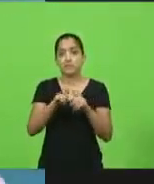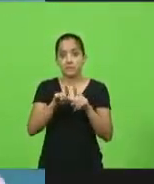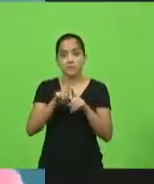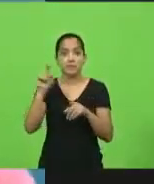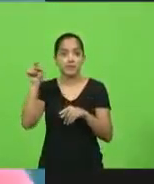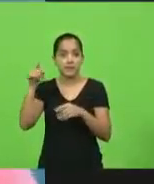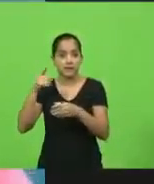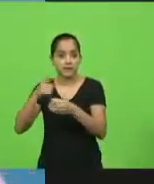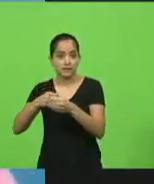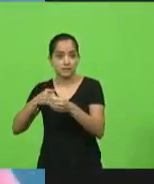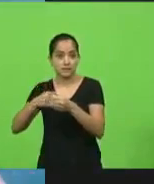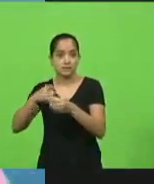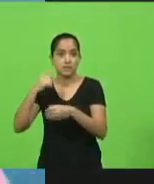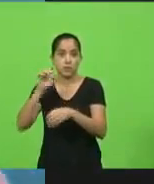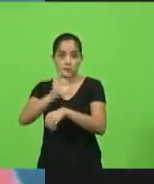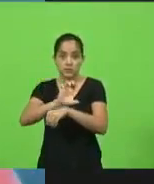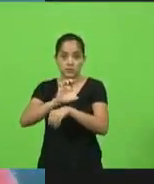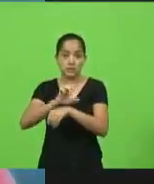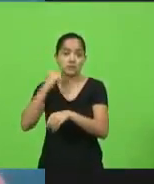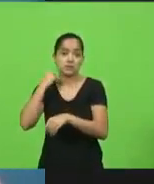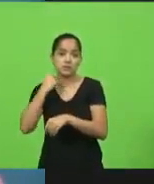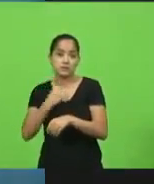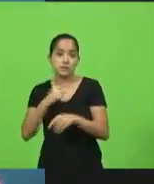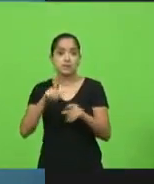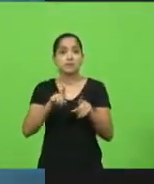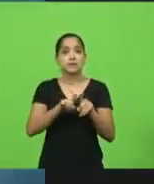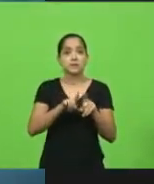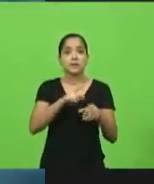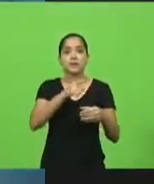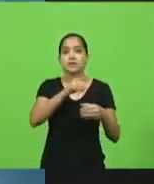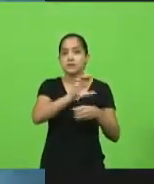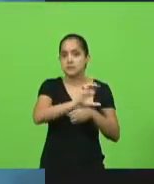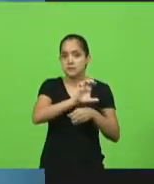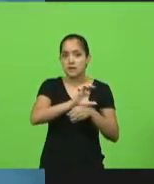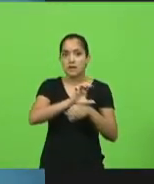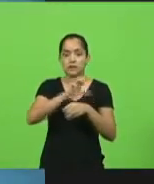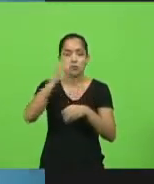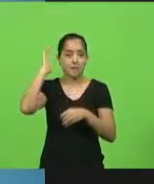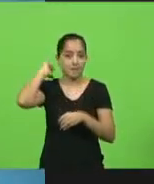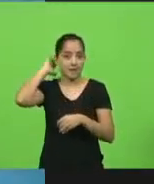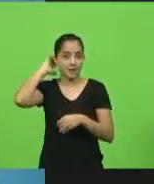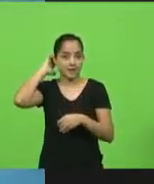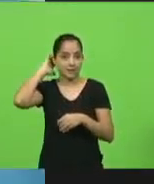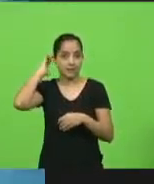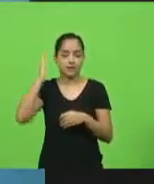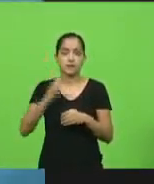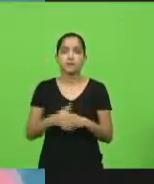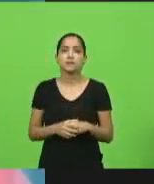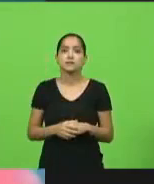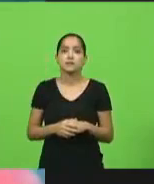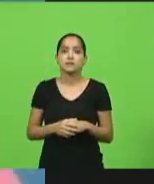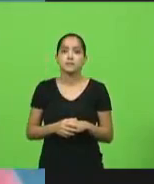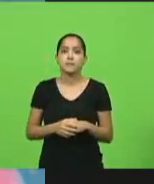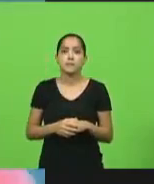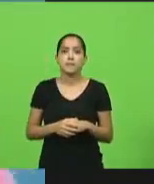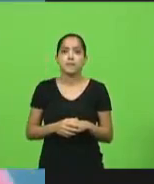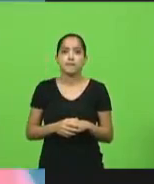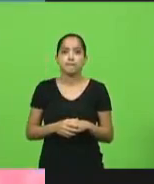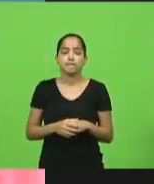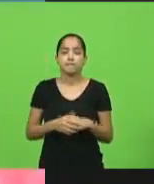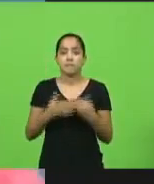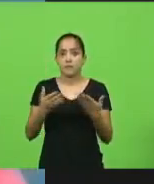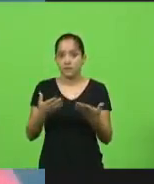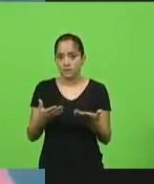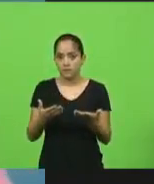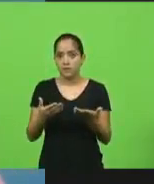difícil. O estado do Paraná. O estado da Bahia também, uma situação muito complicada. E o ministro